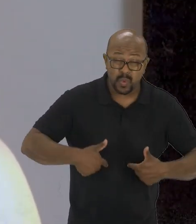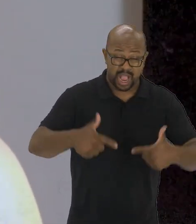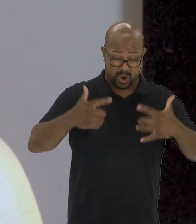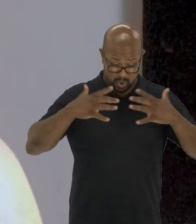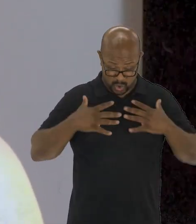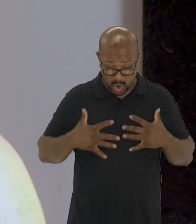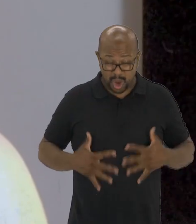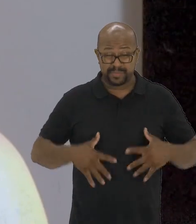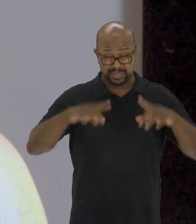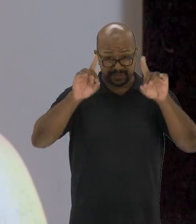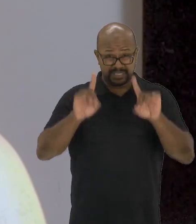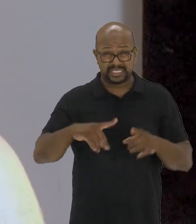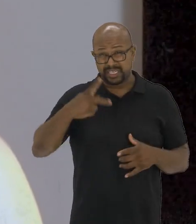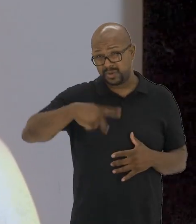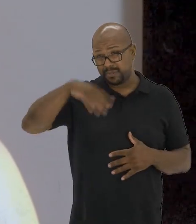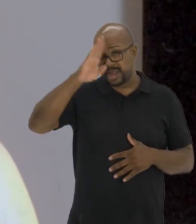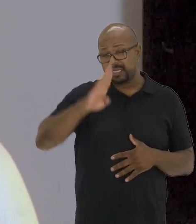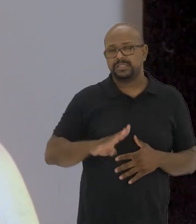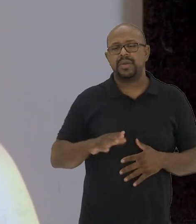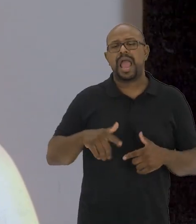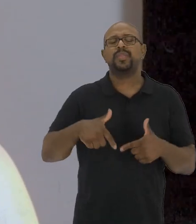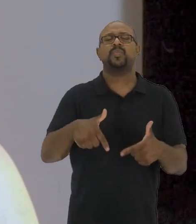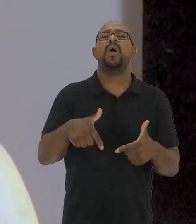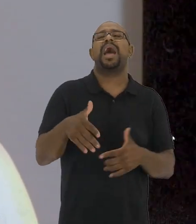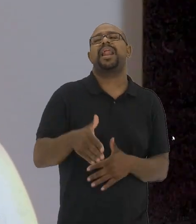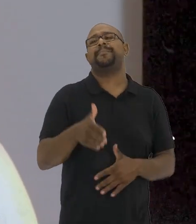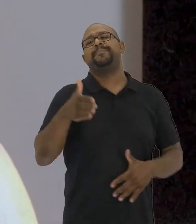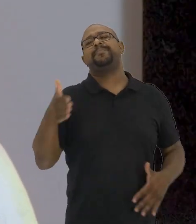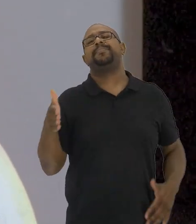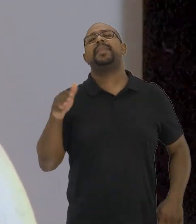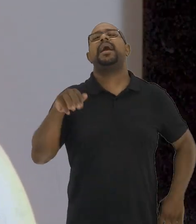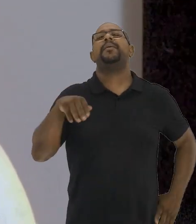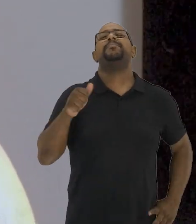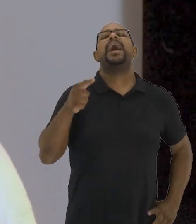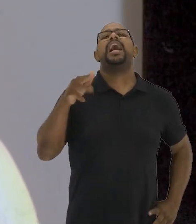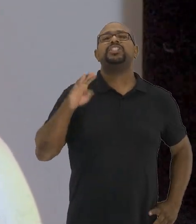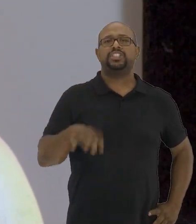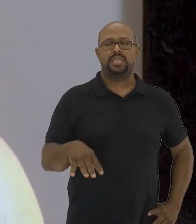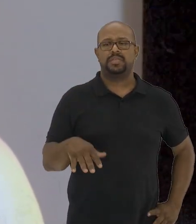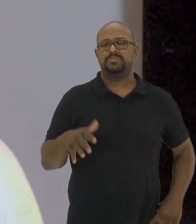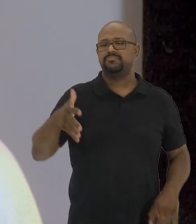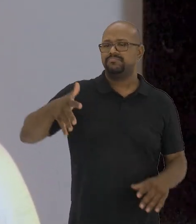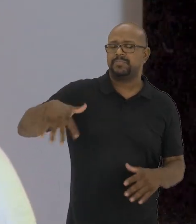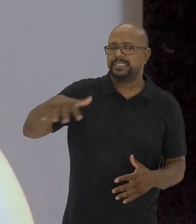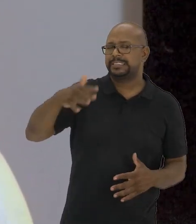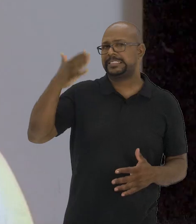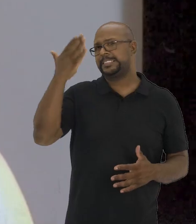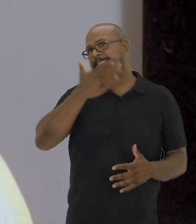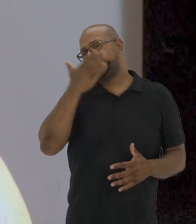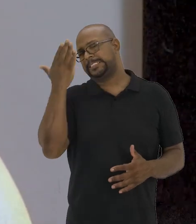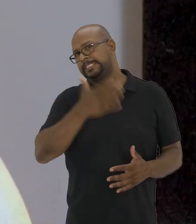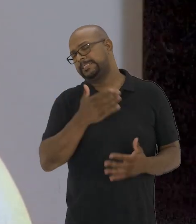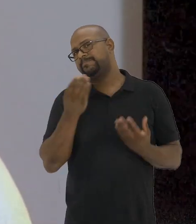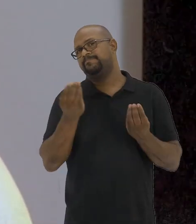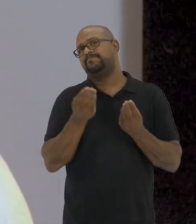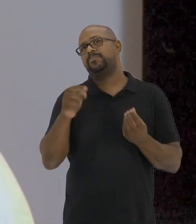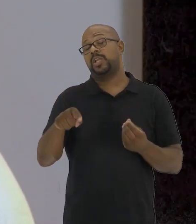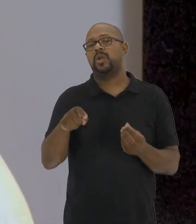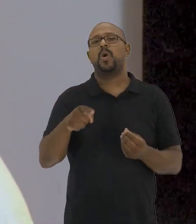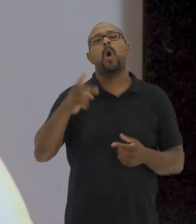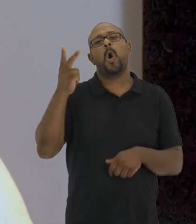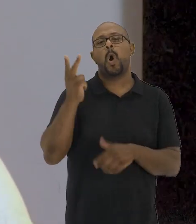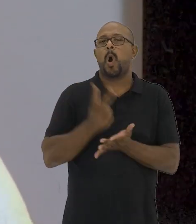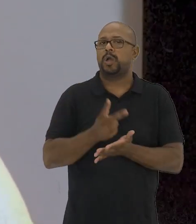Atuar como um corpo com deficiência no Brasil é atuar à margem, é atuar nas dobraduras invisíveis,